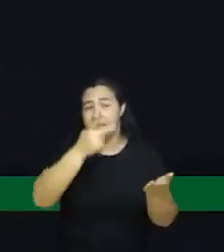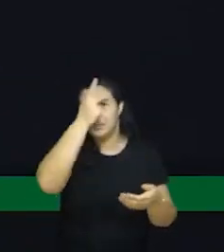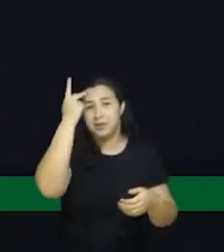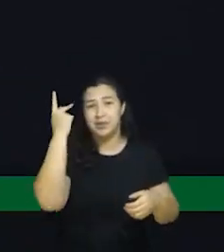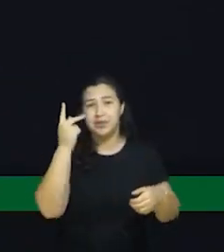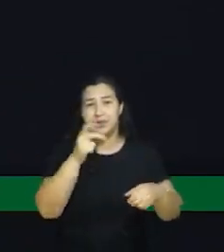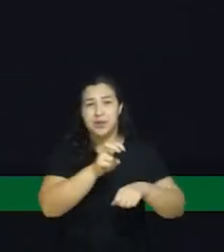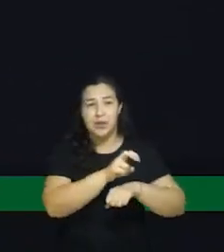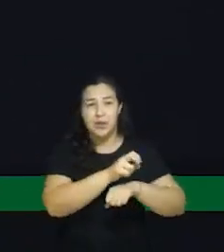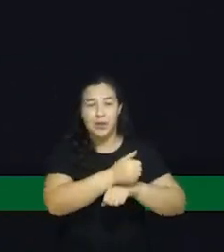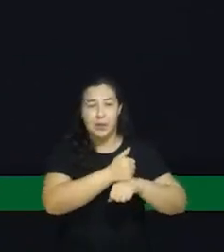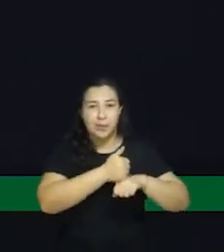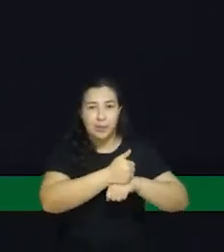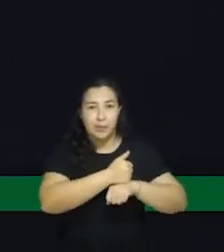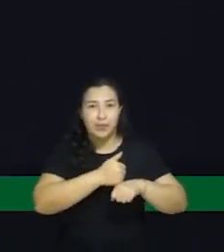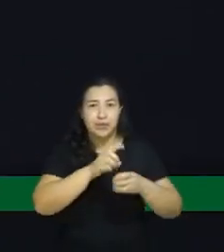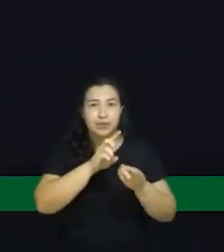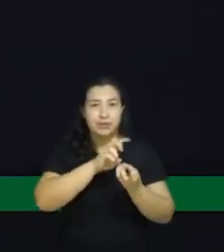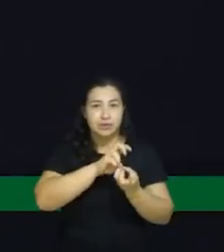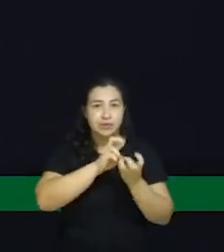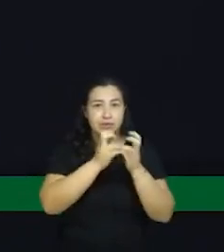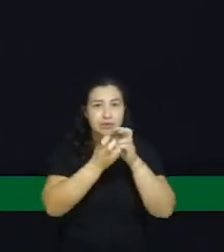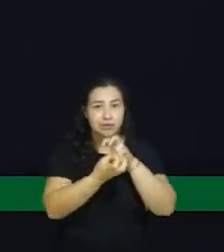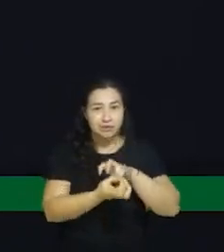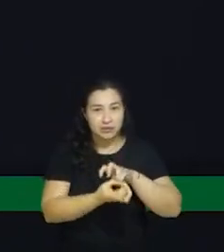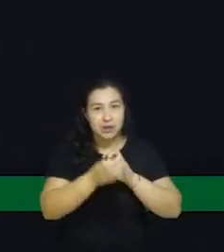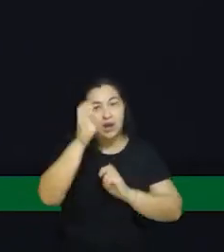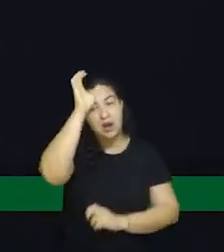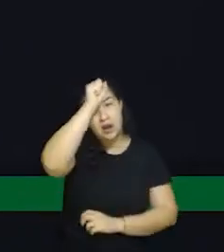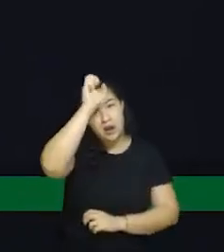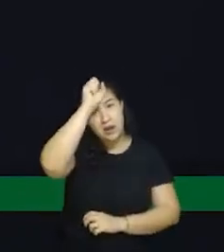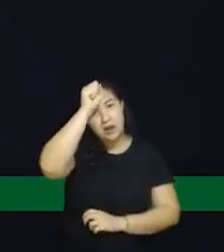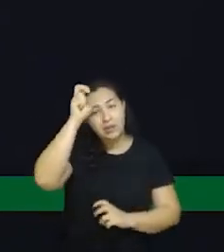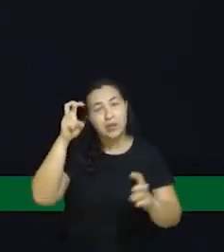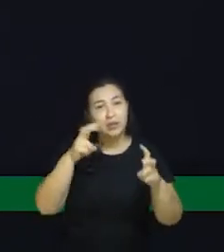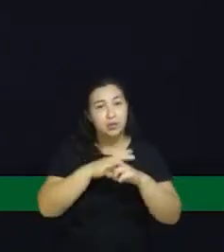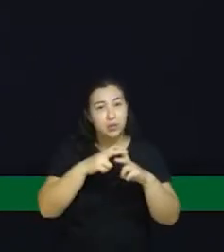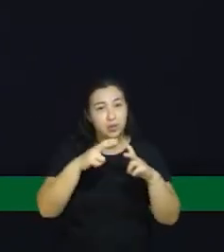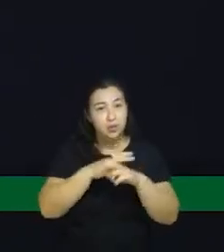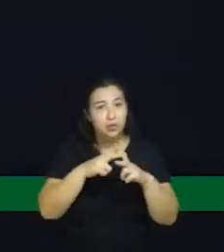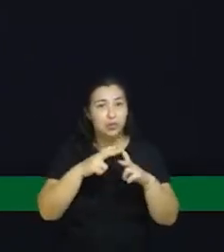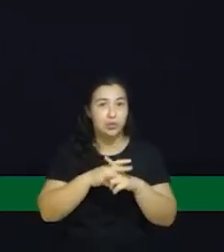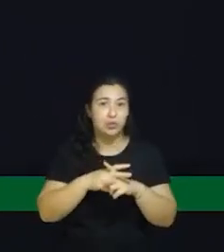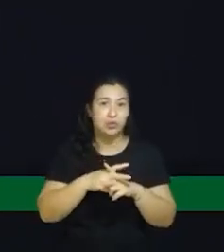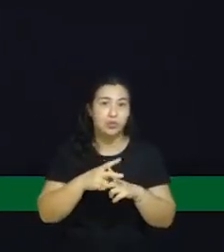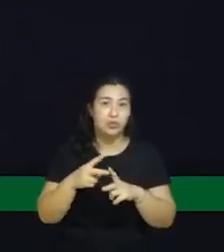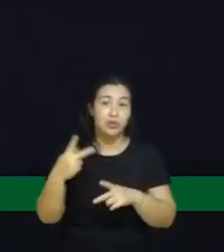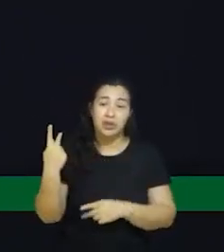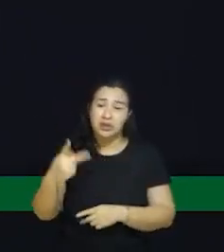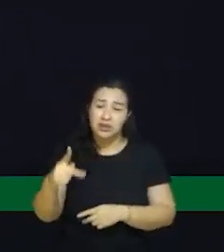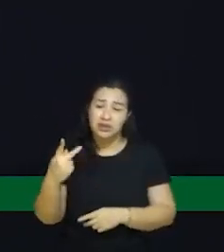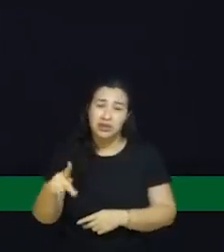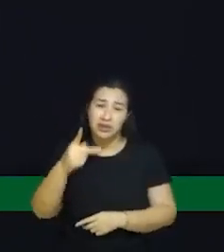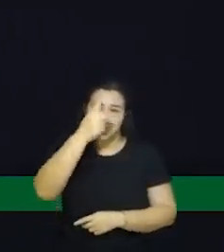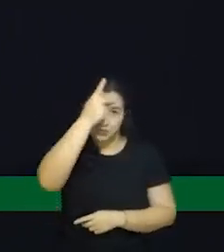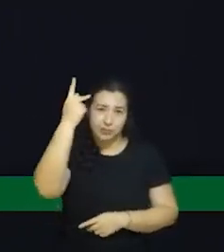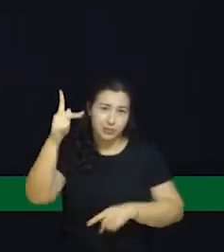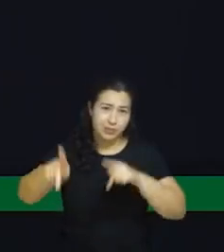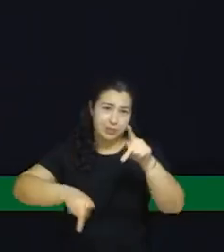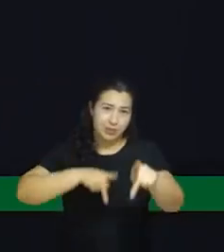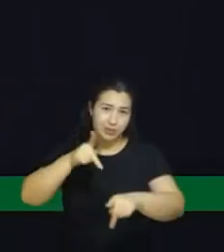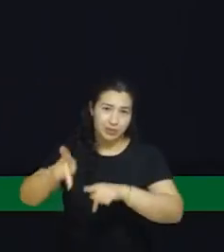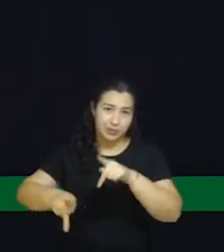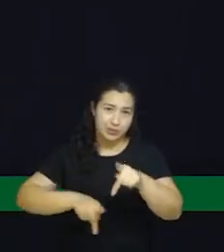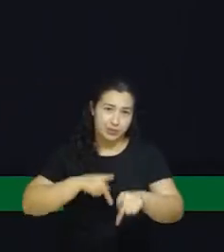nossas crianças aprendam a cultura e a luta do seu povo, há muitos anos, deixada de lado, à mercê da sociedade,